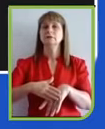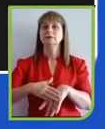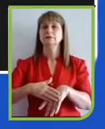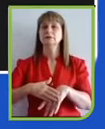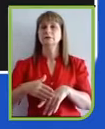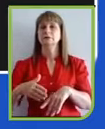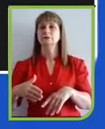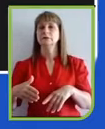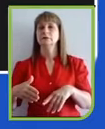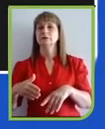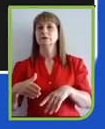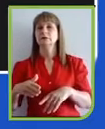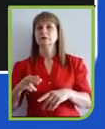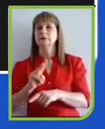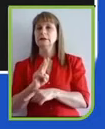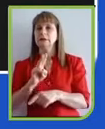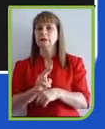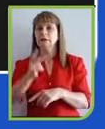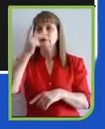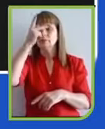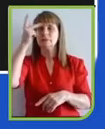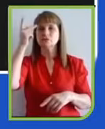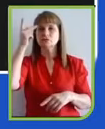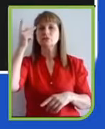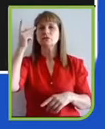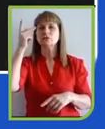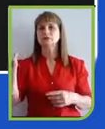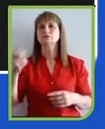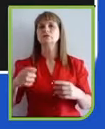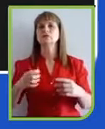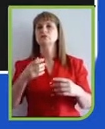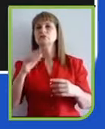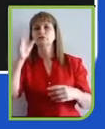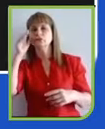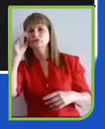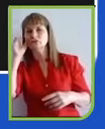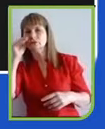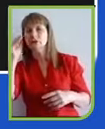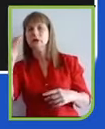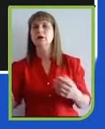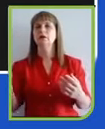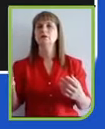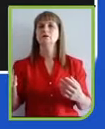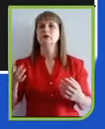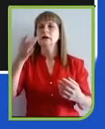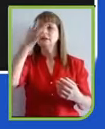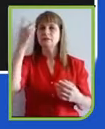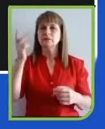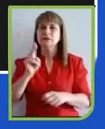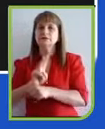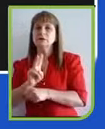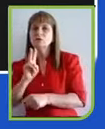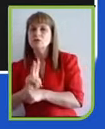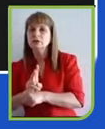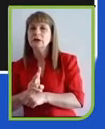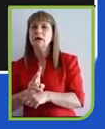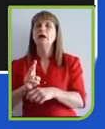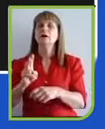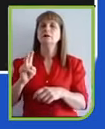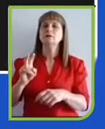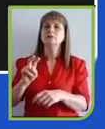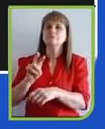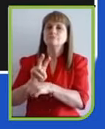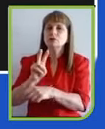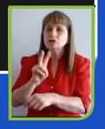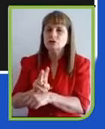durante a pandemia, ficou muito claro as empresas que tiveram cuidado de cuidar, de proteger, de valorizar,